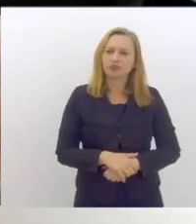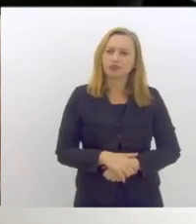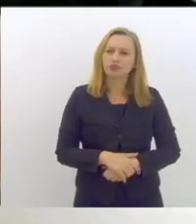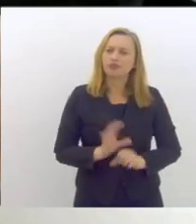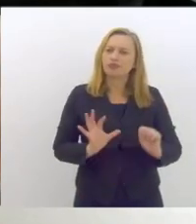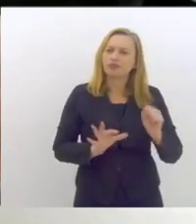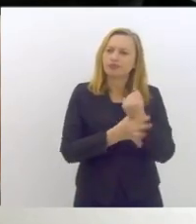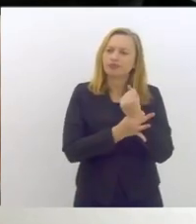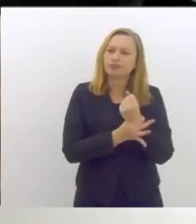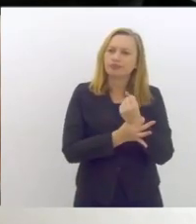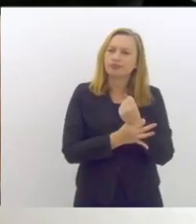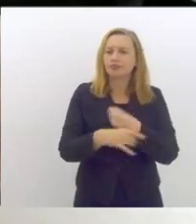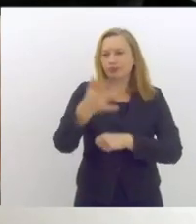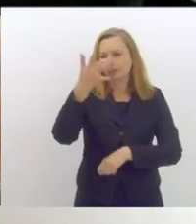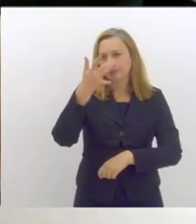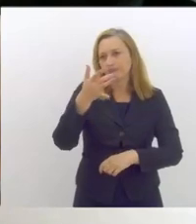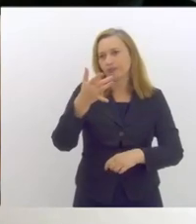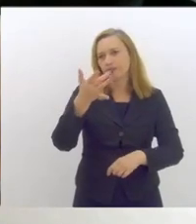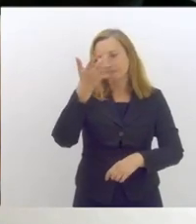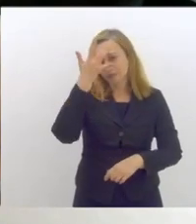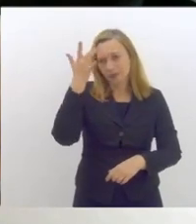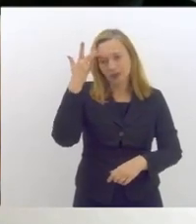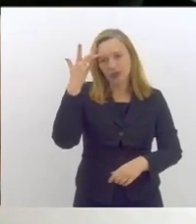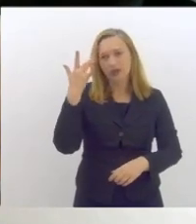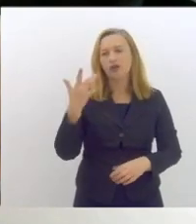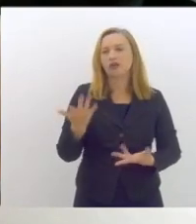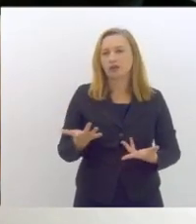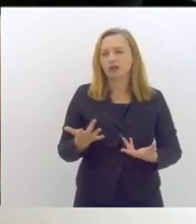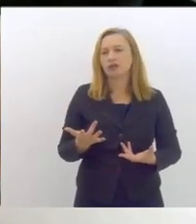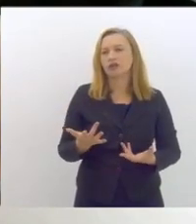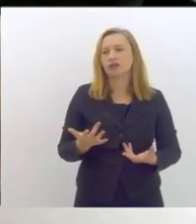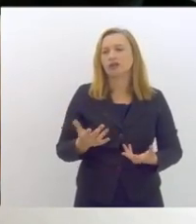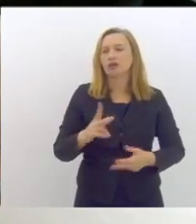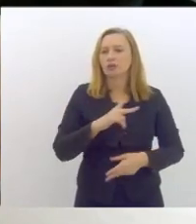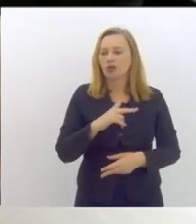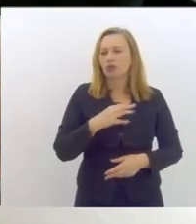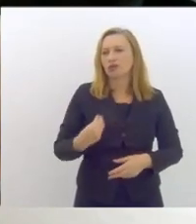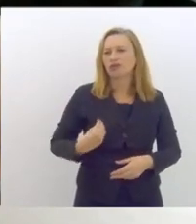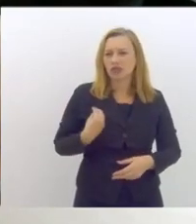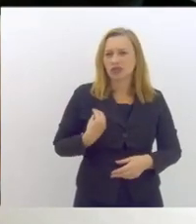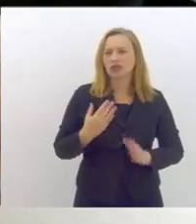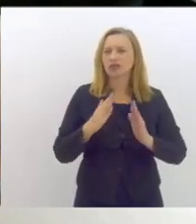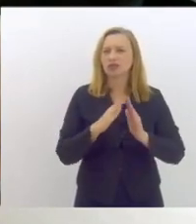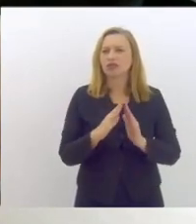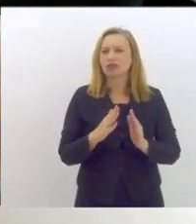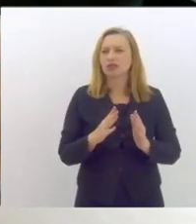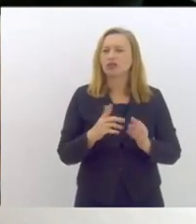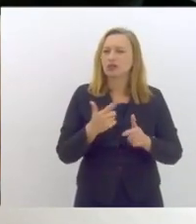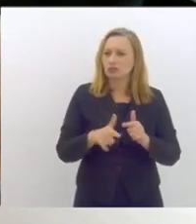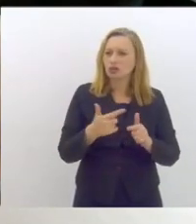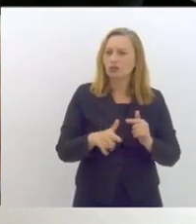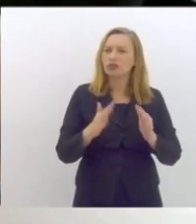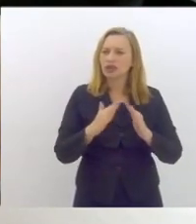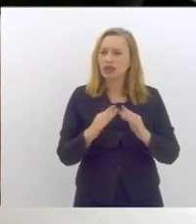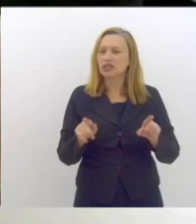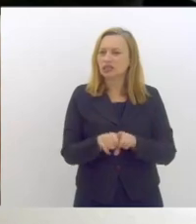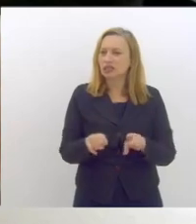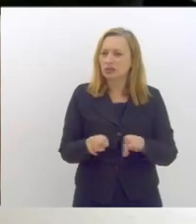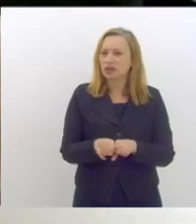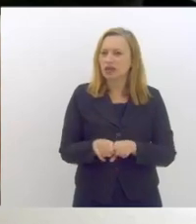segurança mental por assim dizer, nas escolas, na própria vida os problemas de casa também são problemas